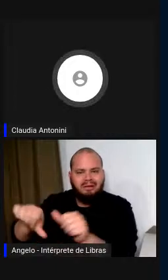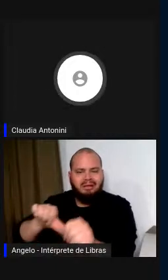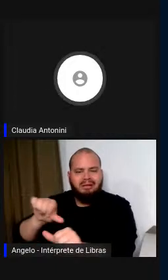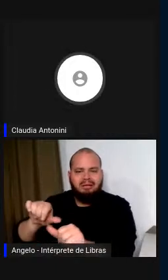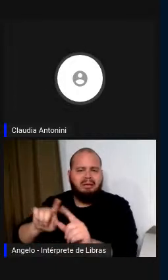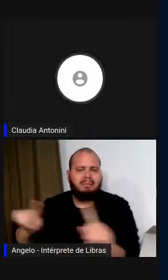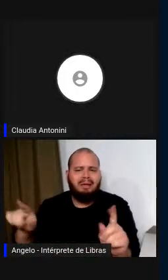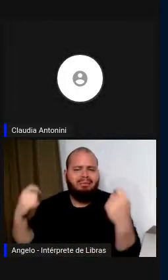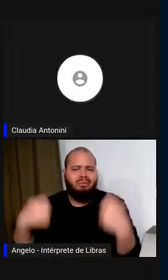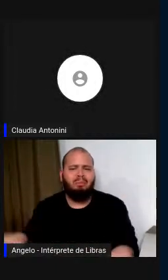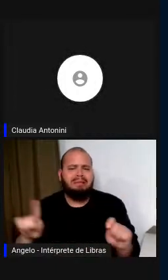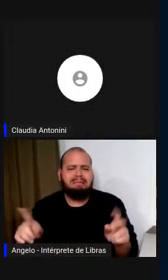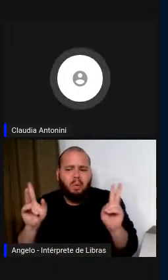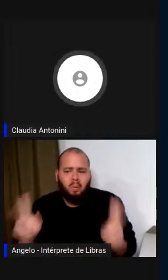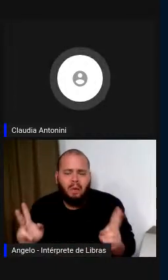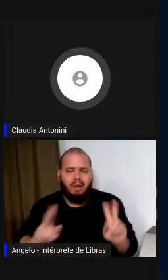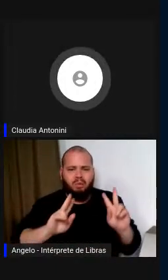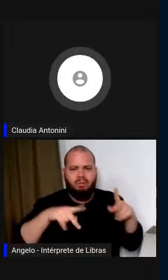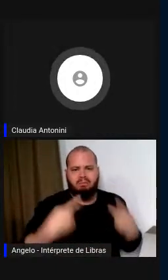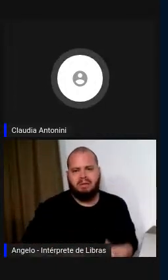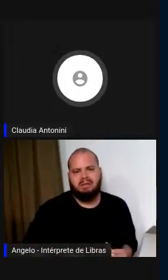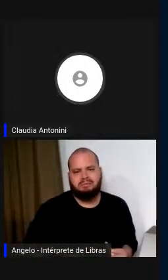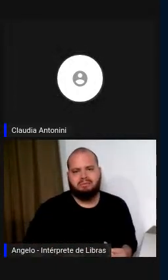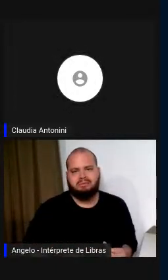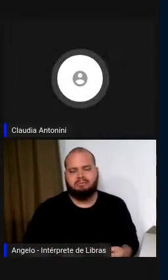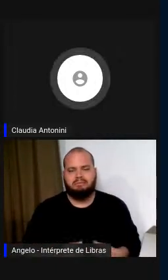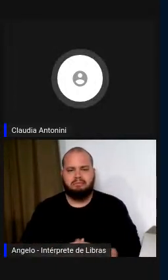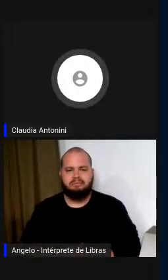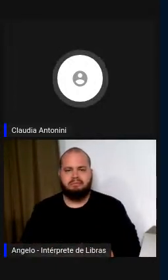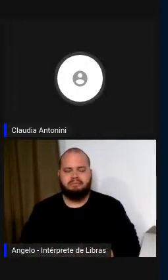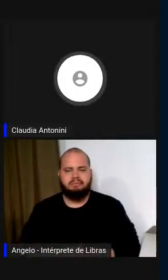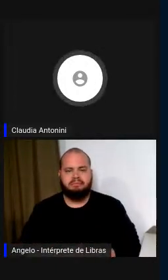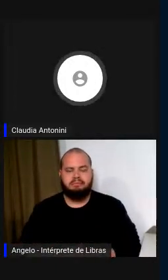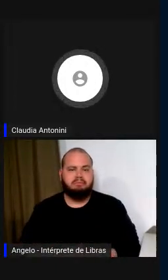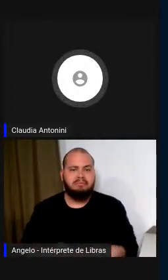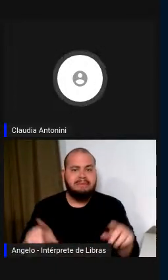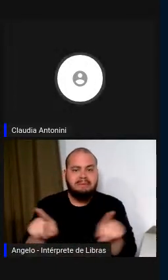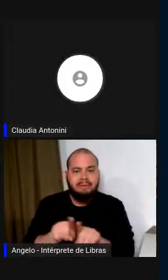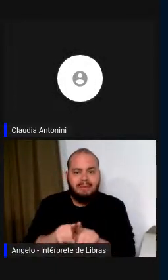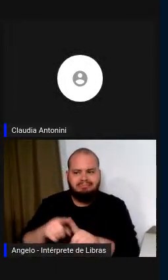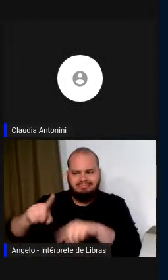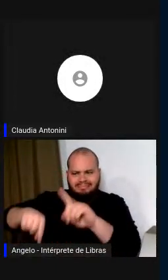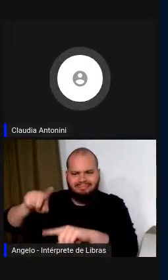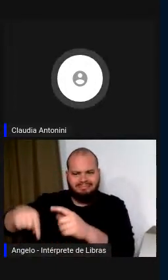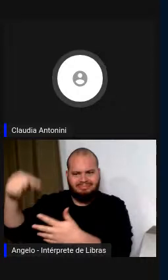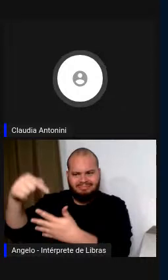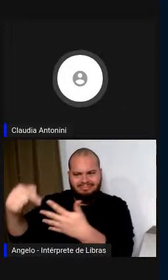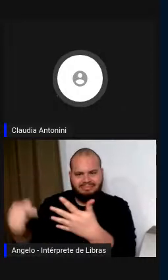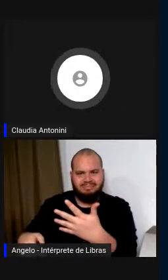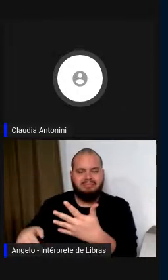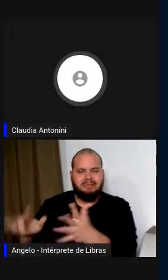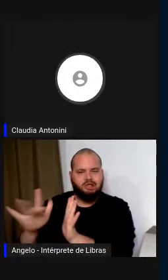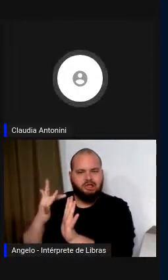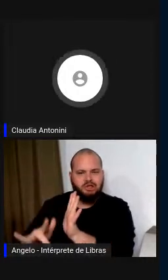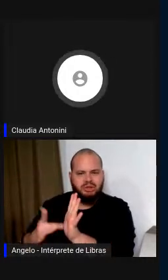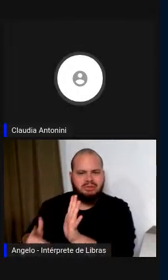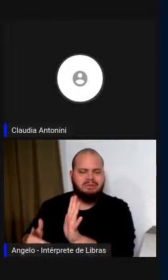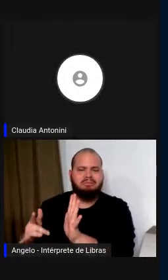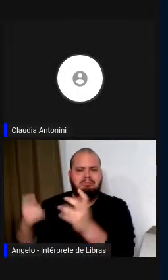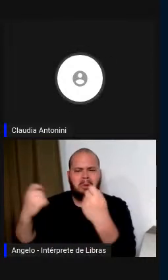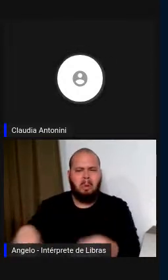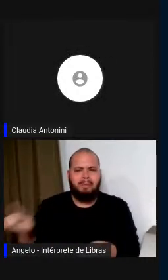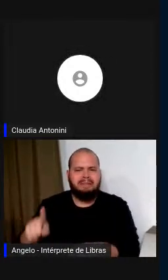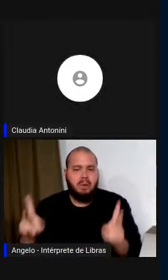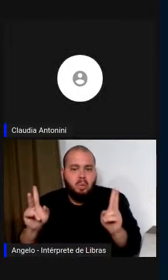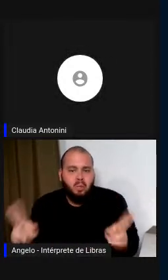imitar o homem. E não precisa nem fazer coisas como o homem